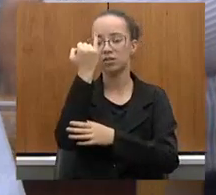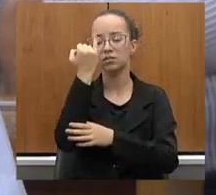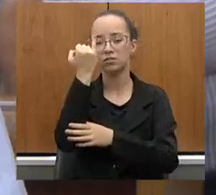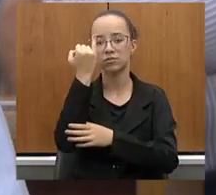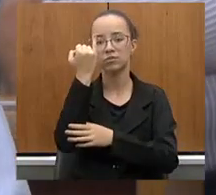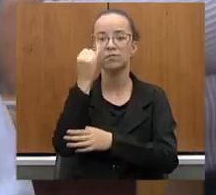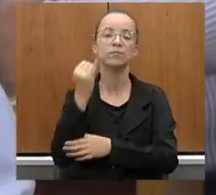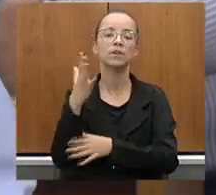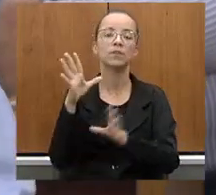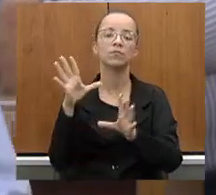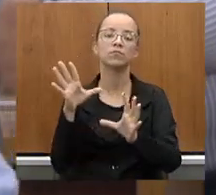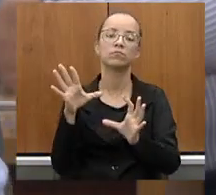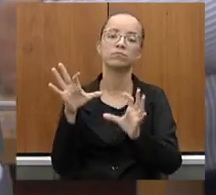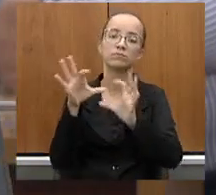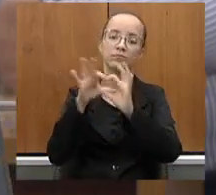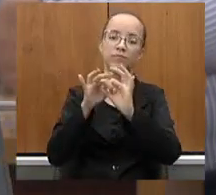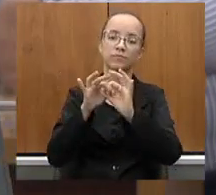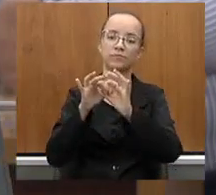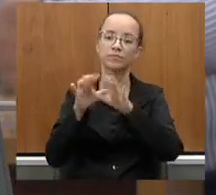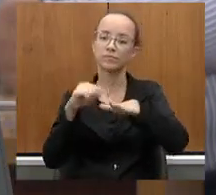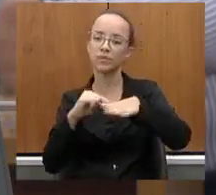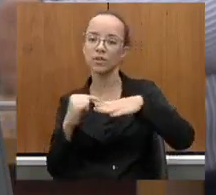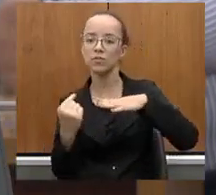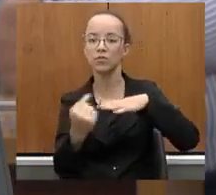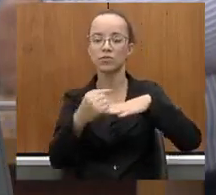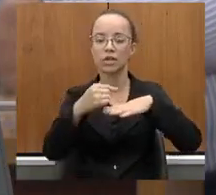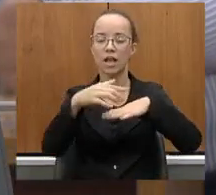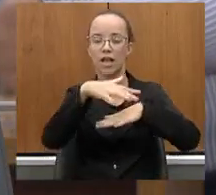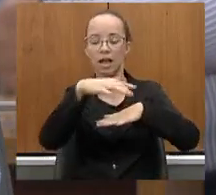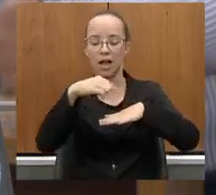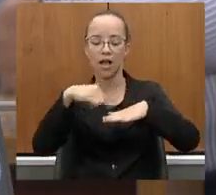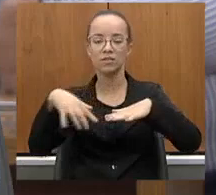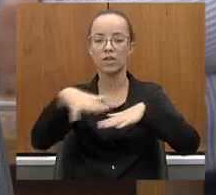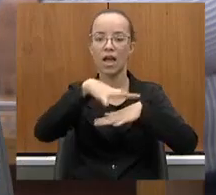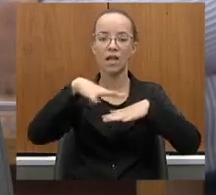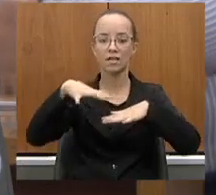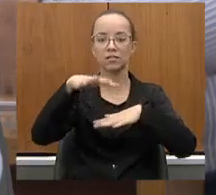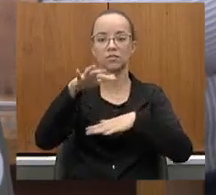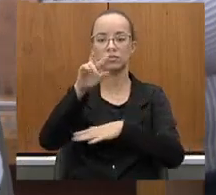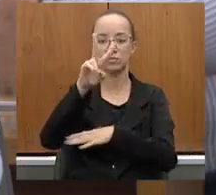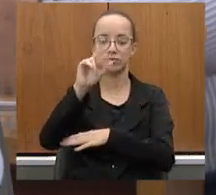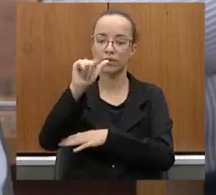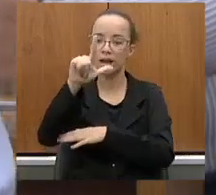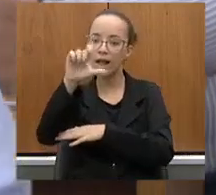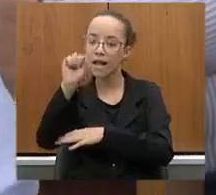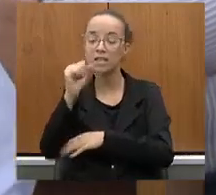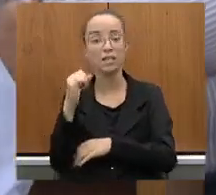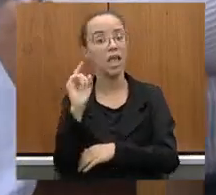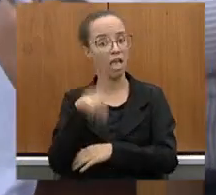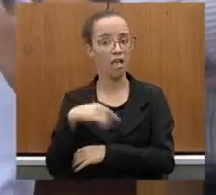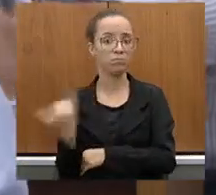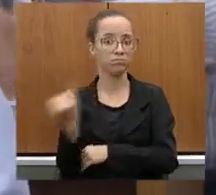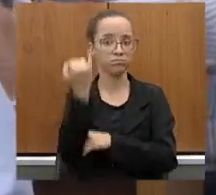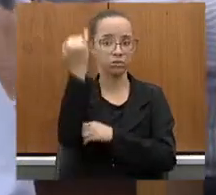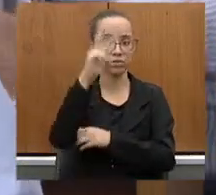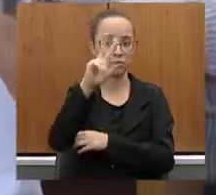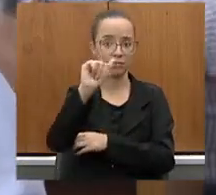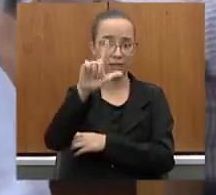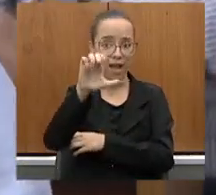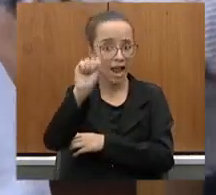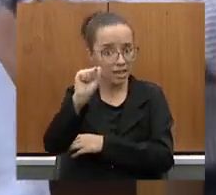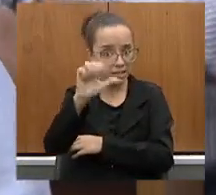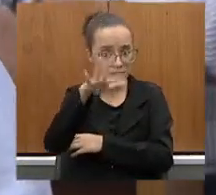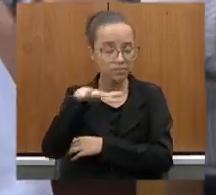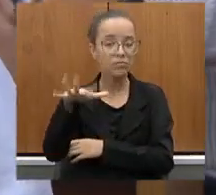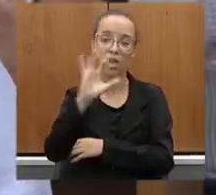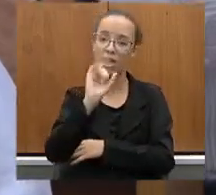Joaima, fronteira dos vales, que é uma pavimentação importante lá para o vale, para os vales.